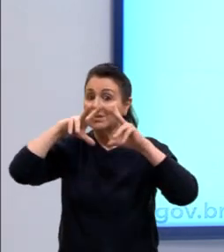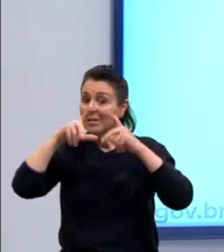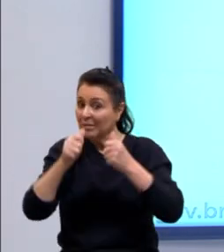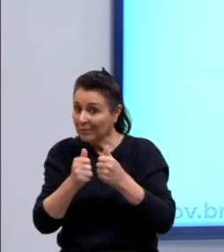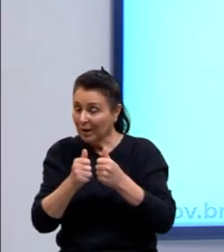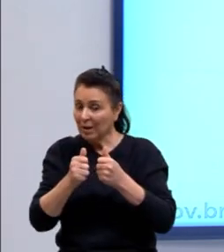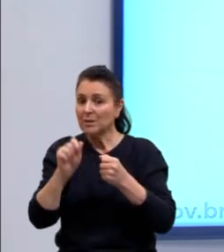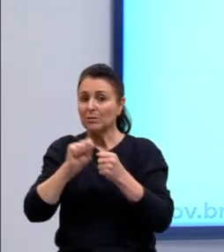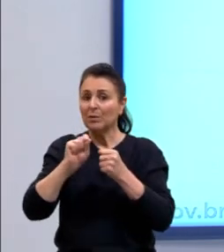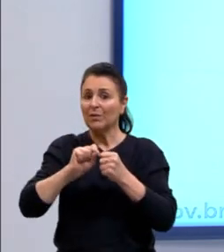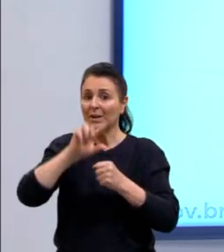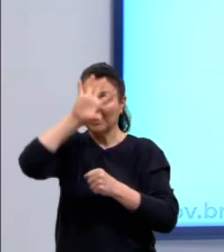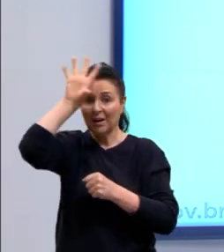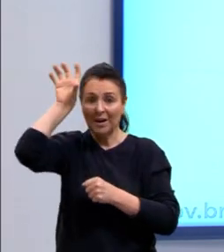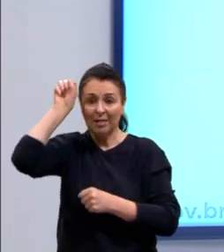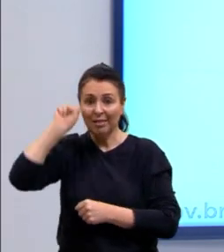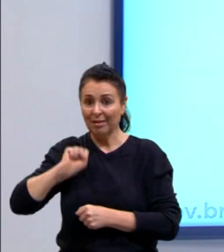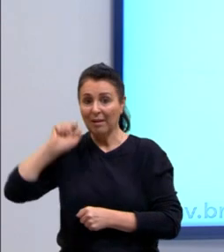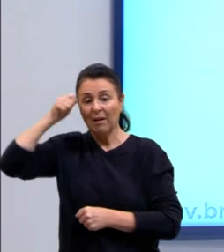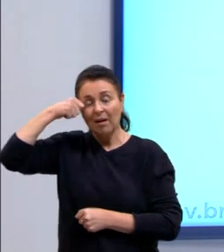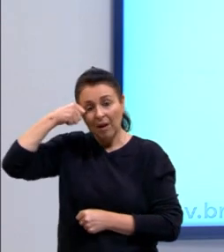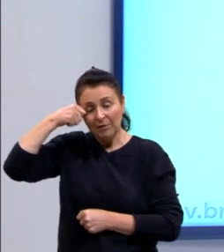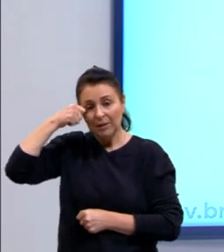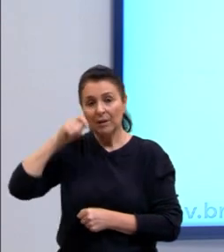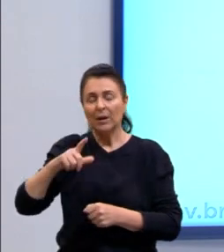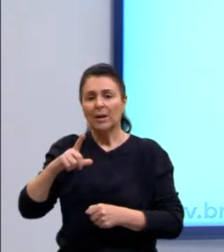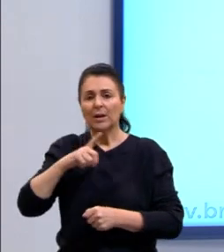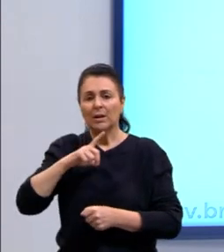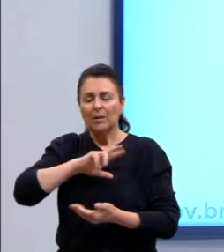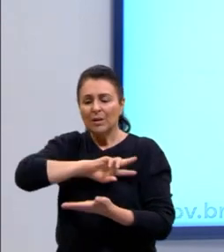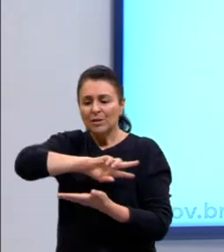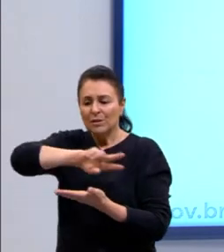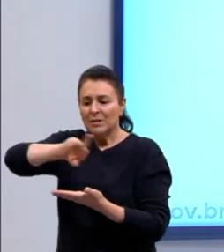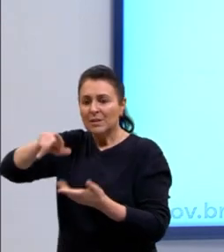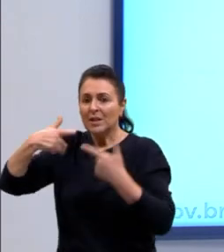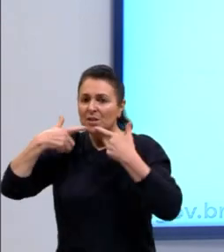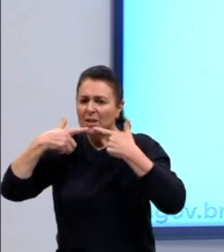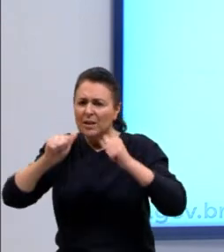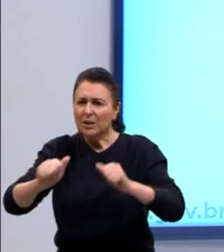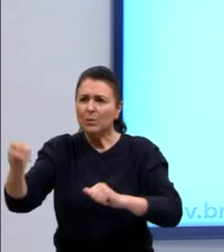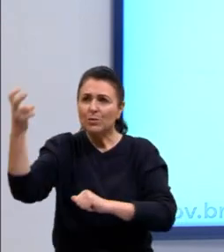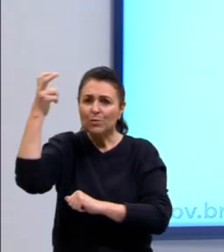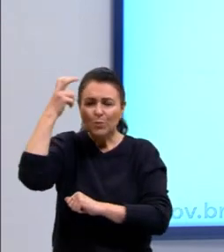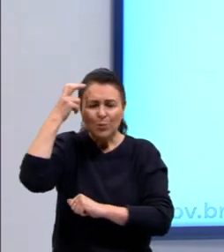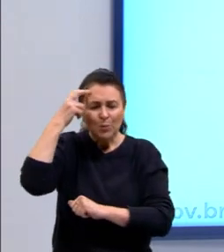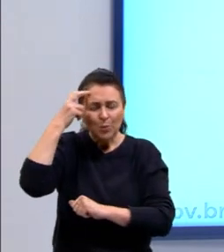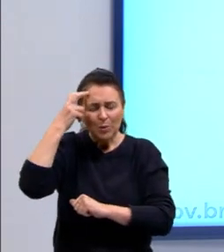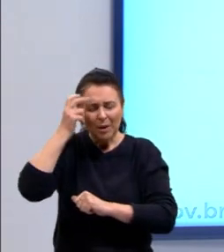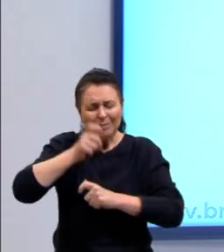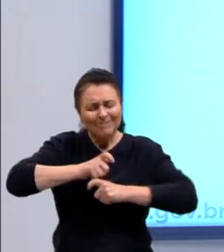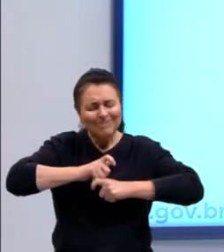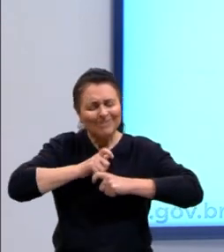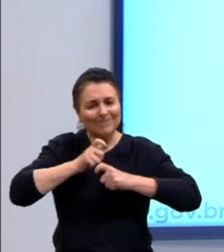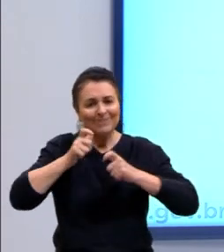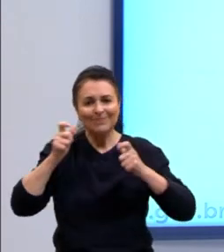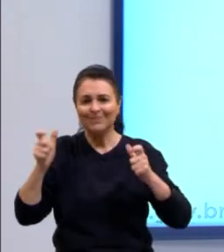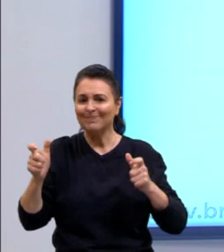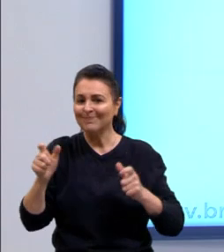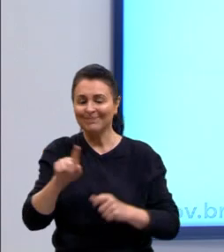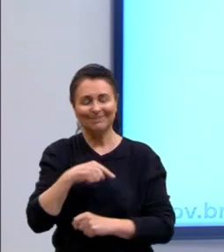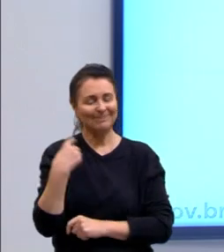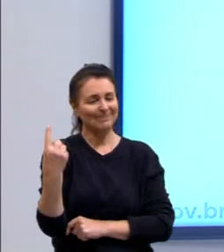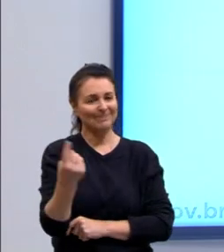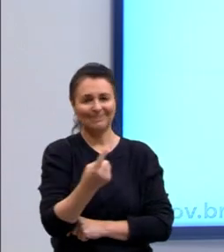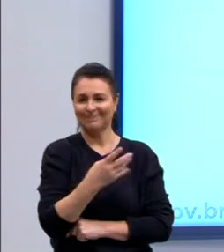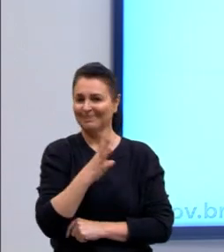foi feita no continente africano, um continente que tem uma diversidade de línguas e culturas muito grande, que a gente desconhece,